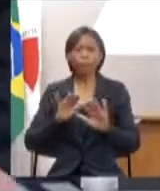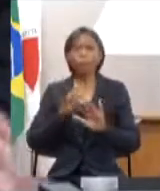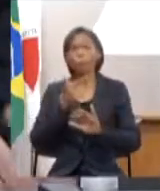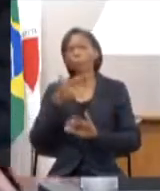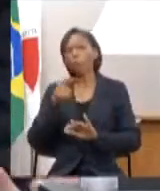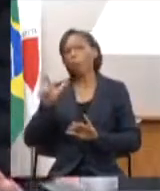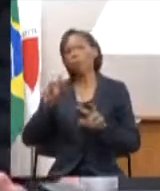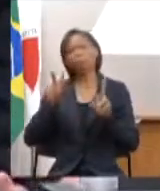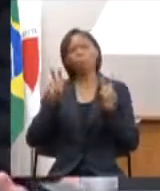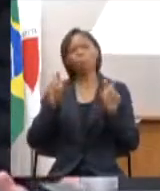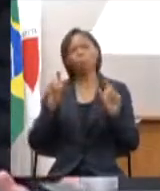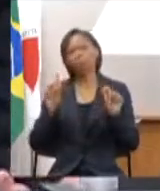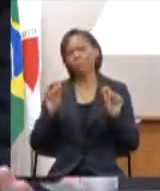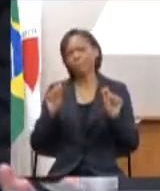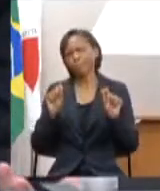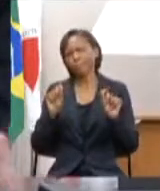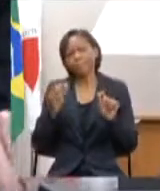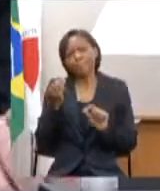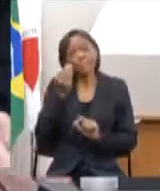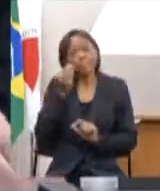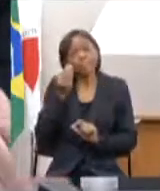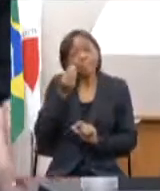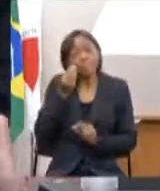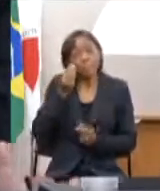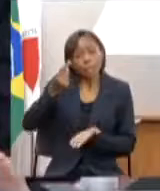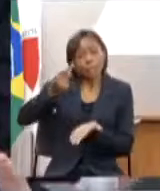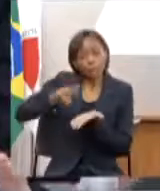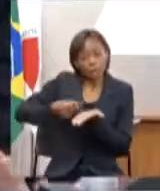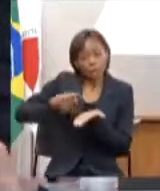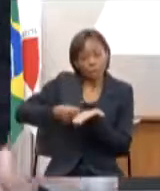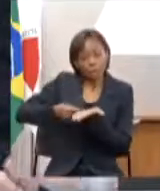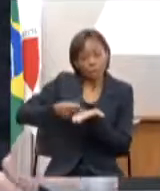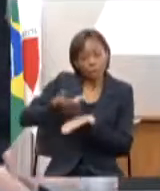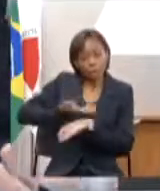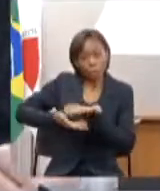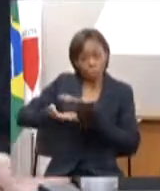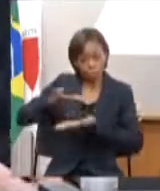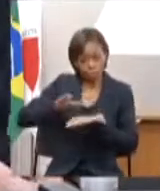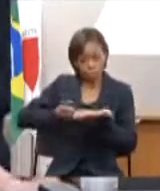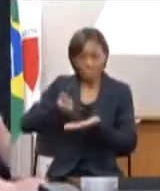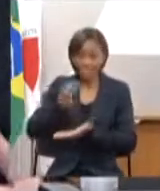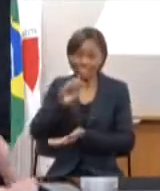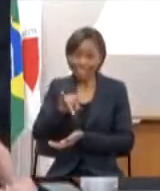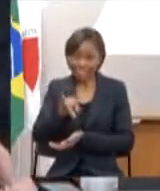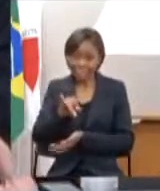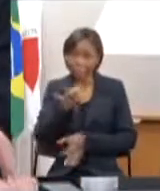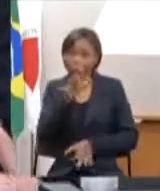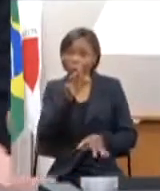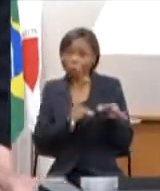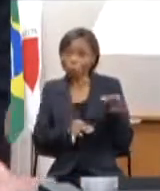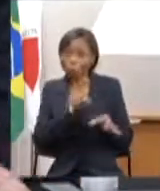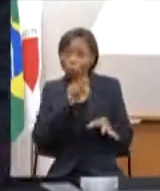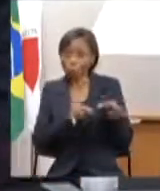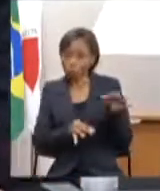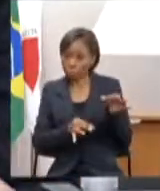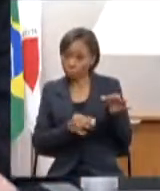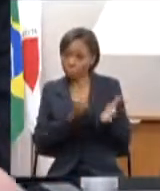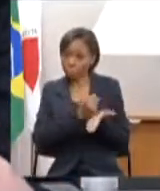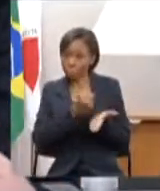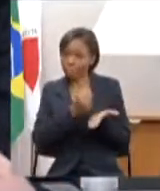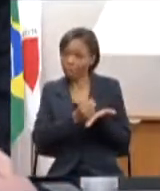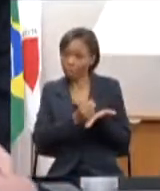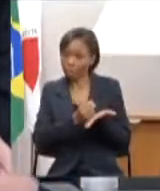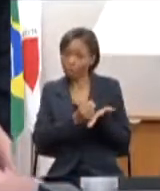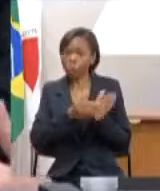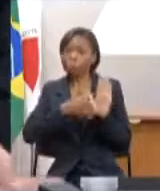se tentar fazer um acordo e é isso que o Tribunal de Justiça se propôs com a